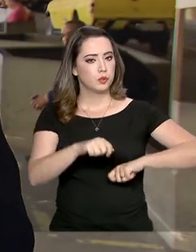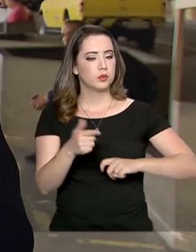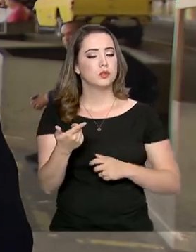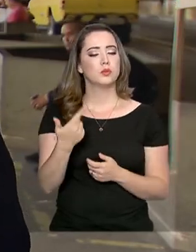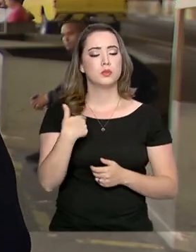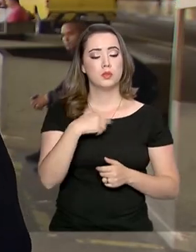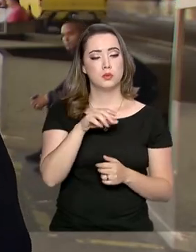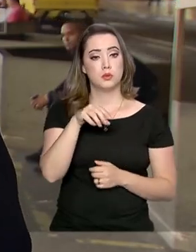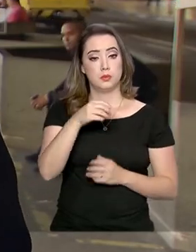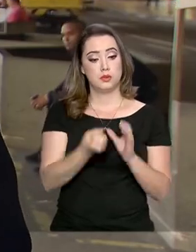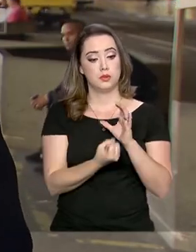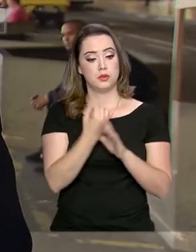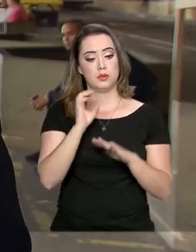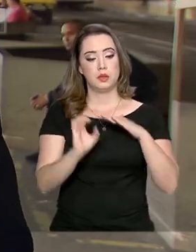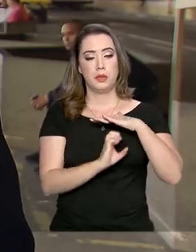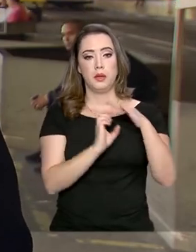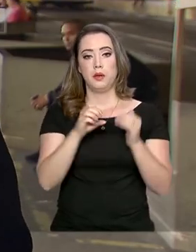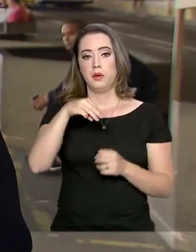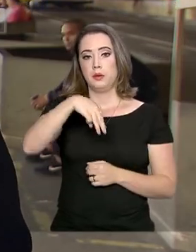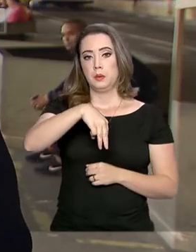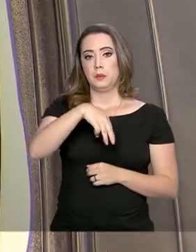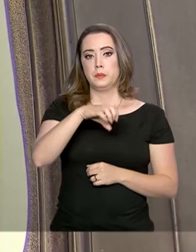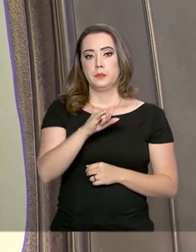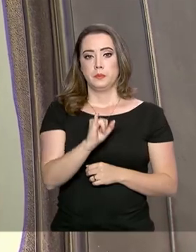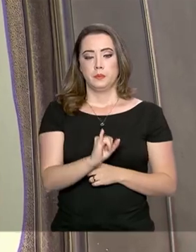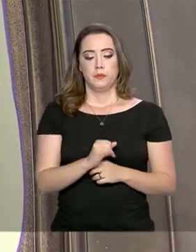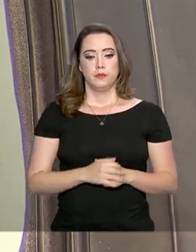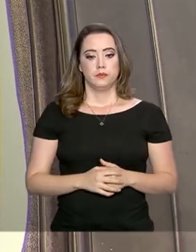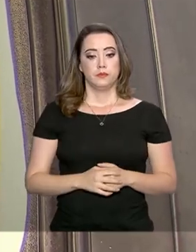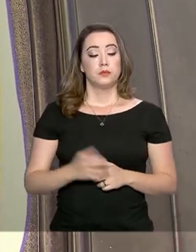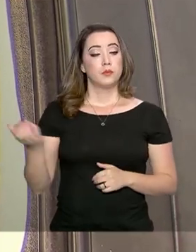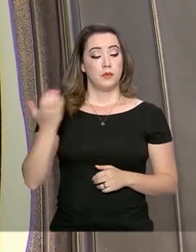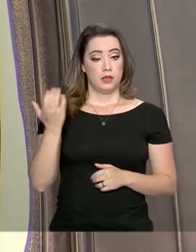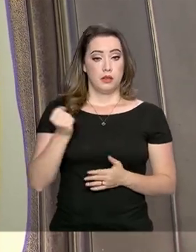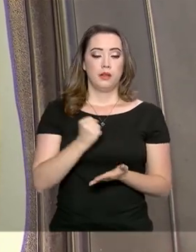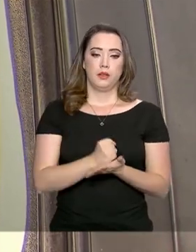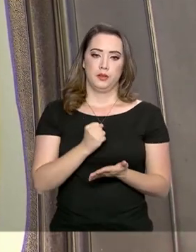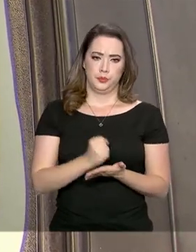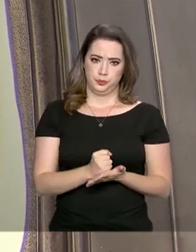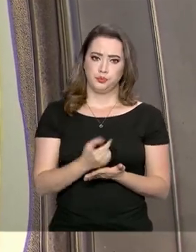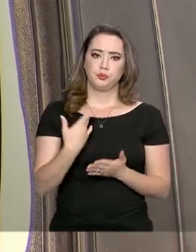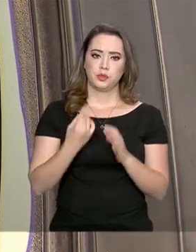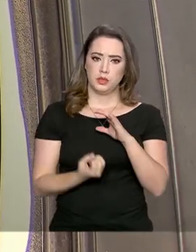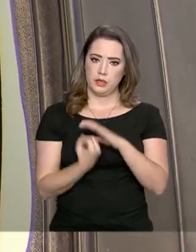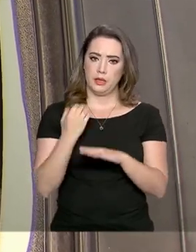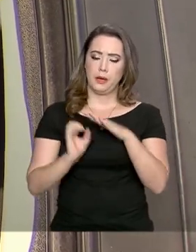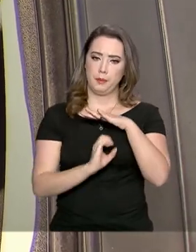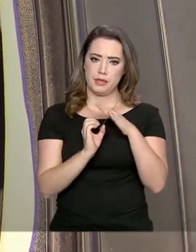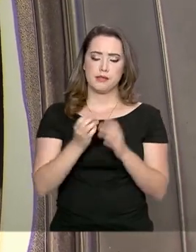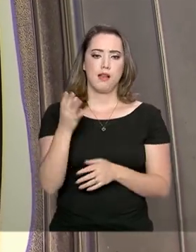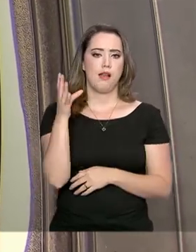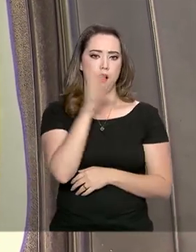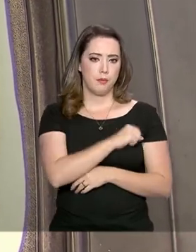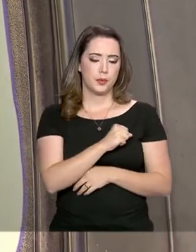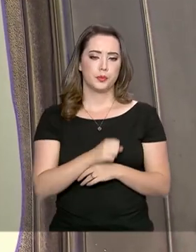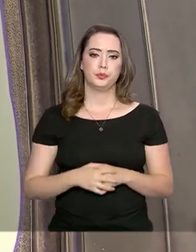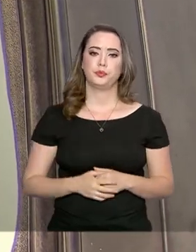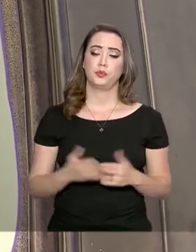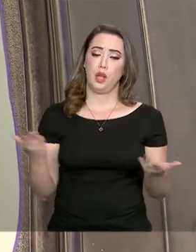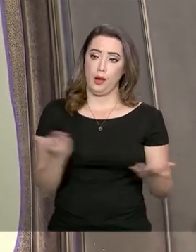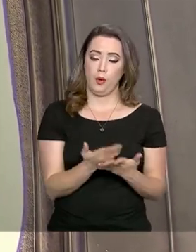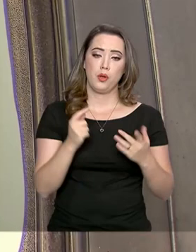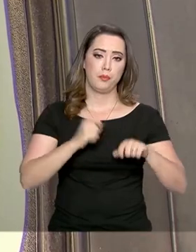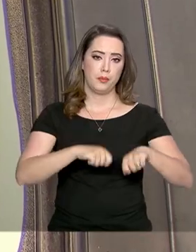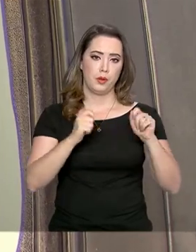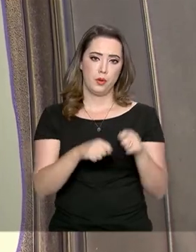se tornarem microempreendedores individuais. Paulo pretende se formalizar o mais rápido possível. Desta forma, agora,